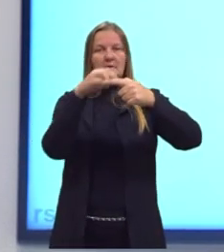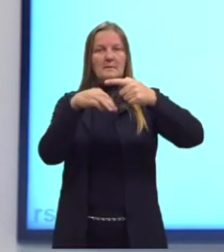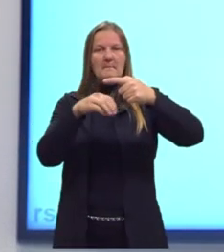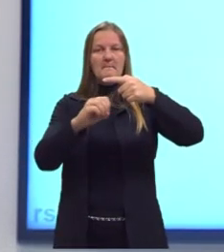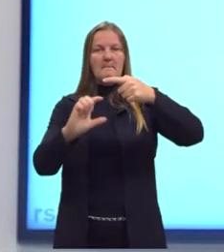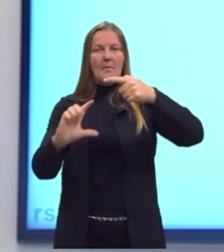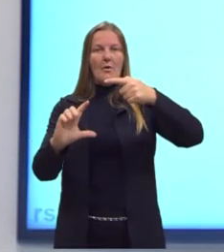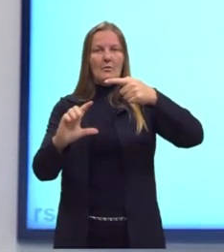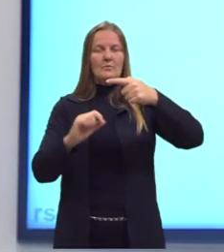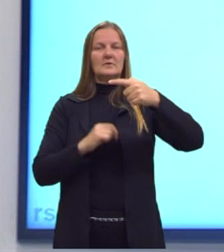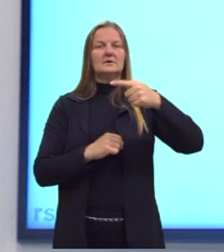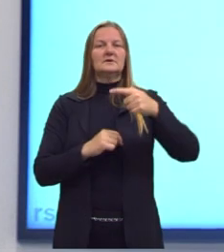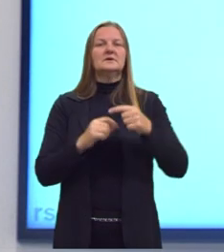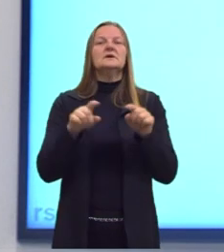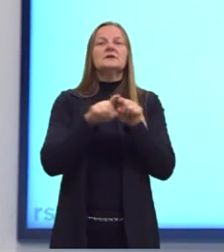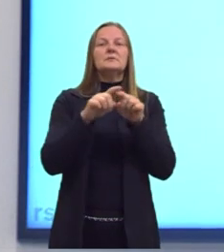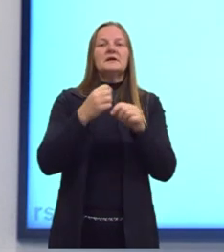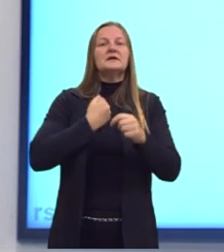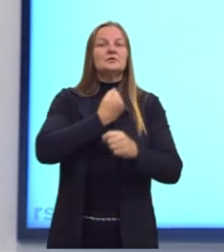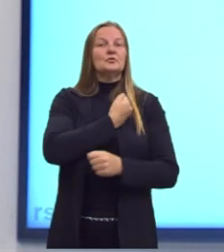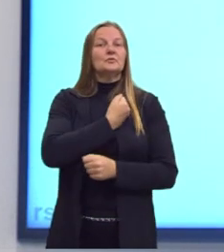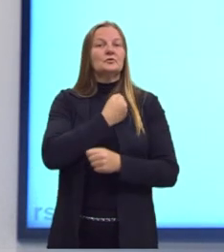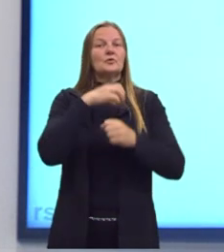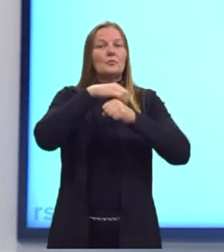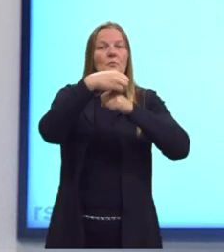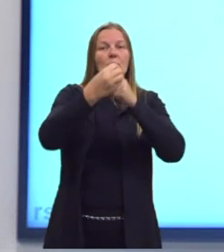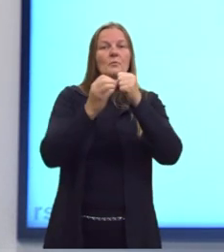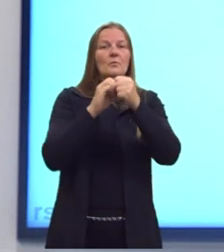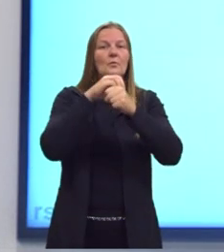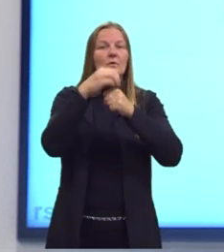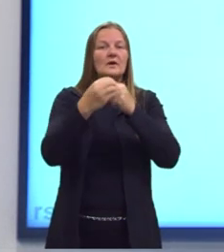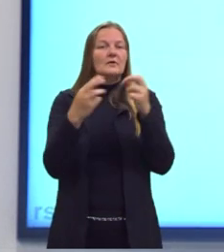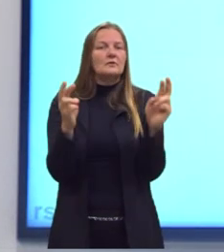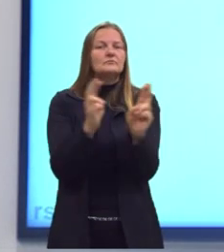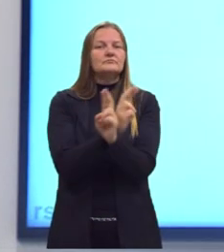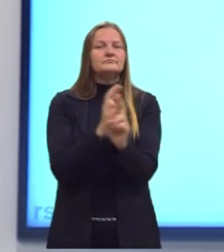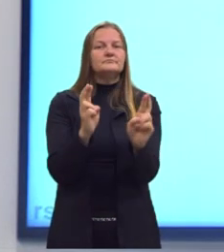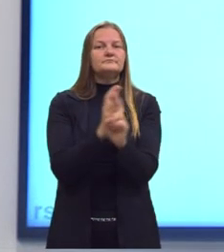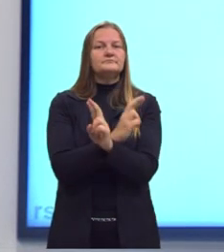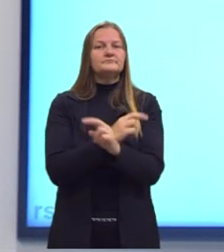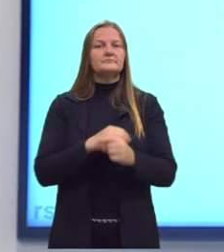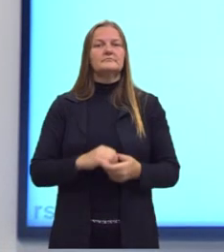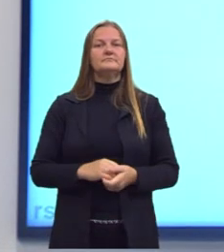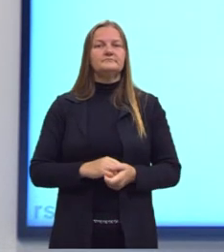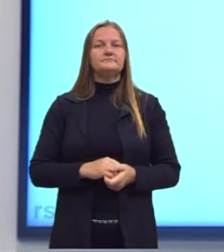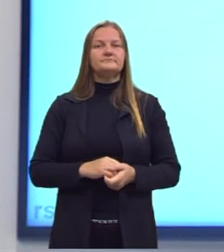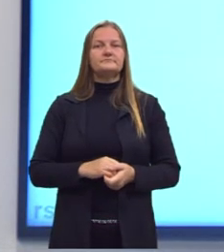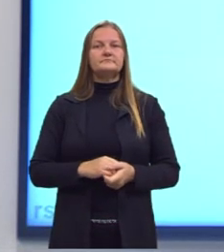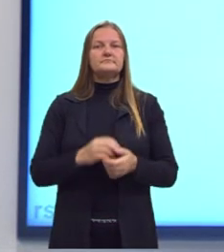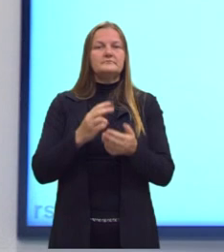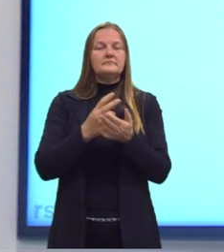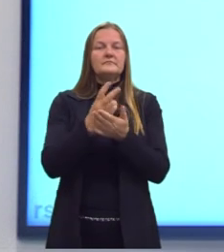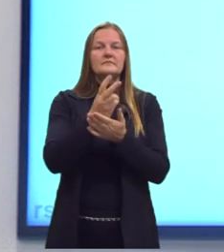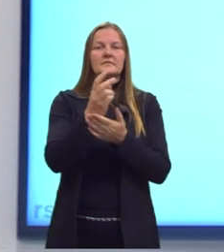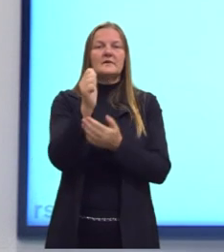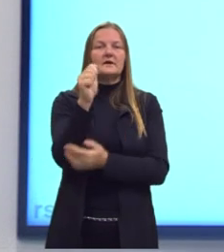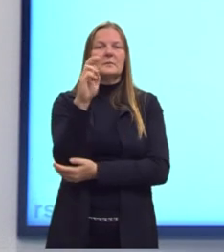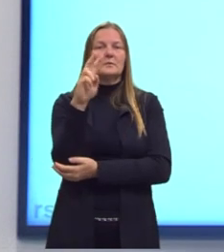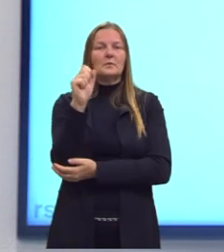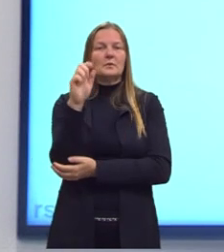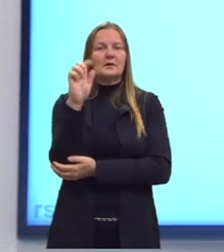Também pode relacionar número de moléculas. Como que eu relaciono o número de moléculas? Com a constante de Avogadro.